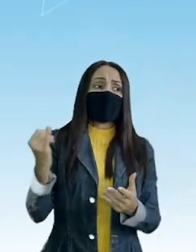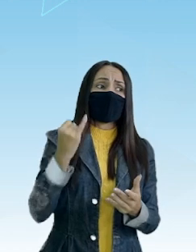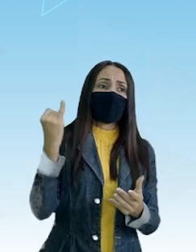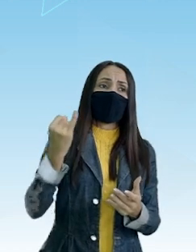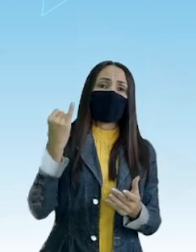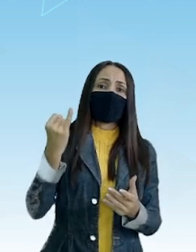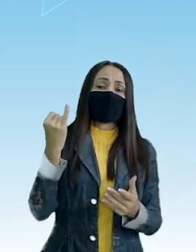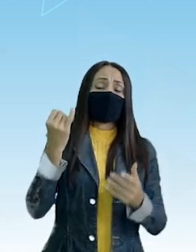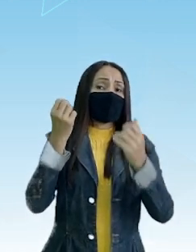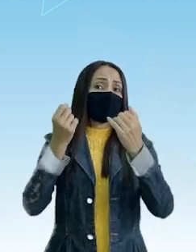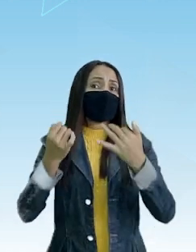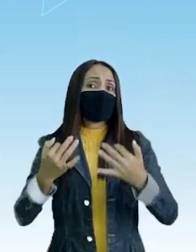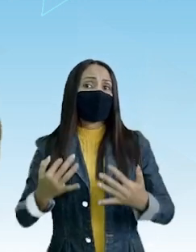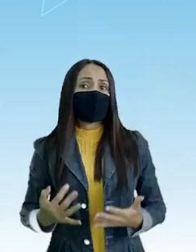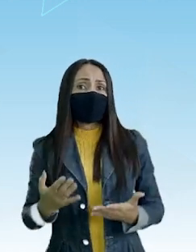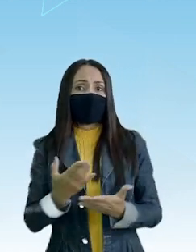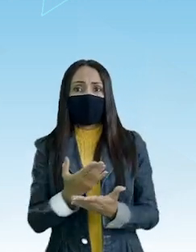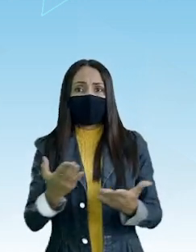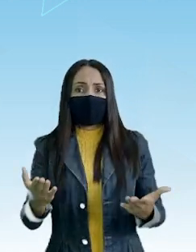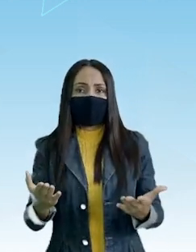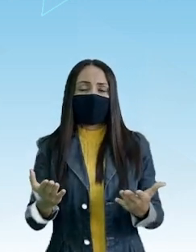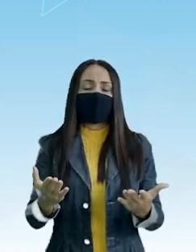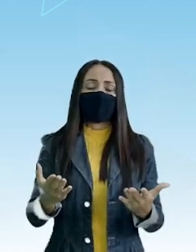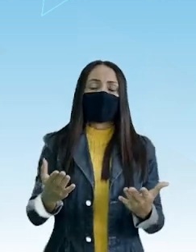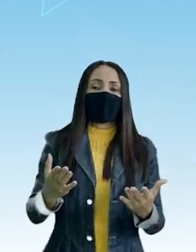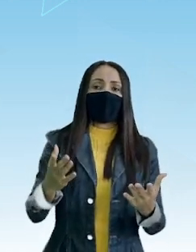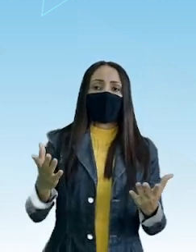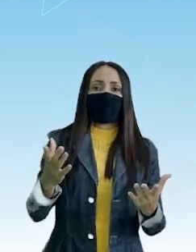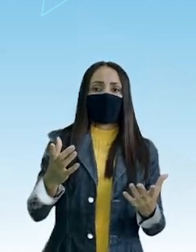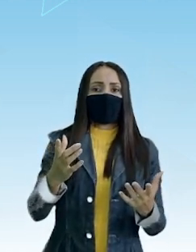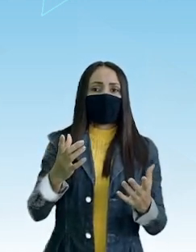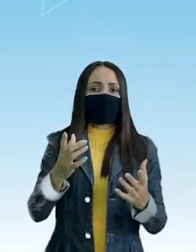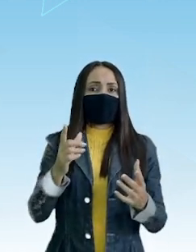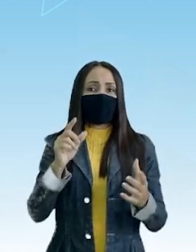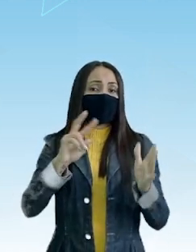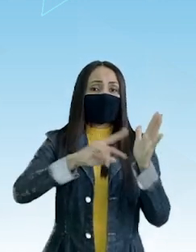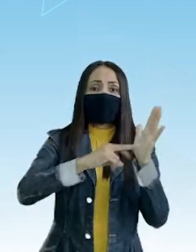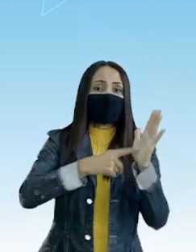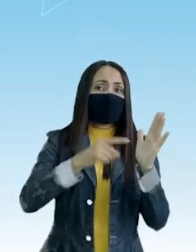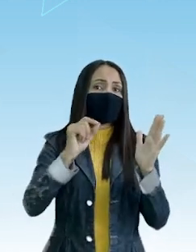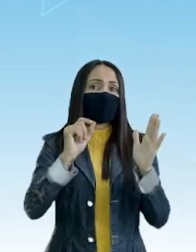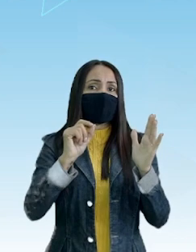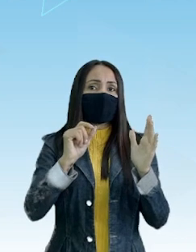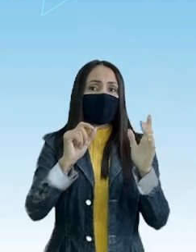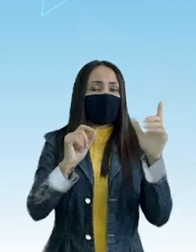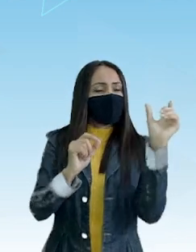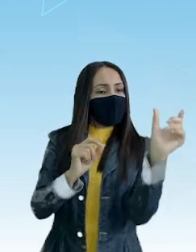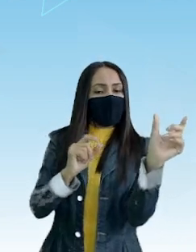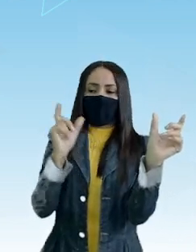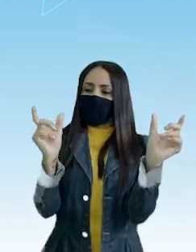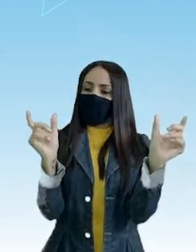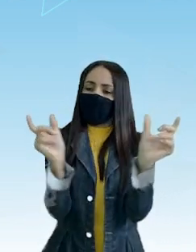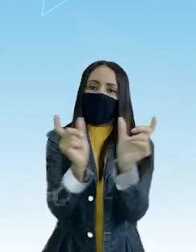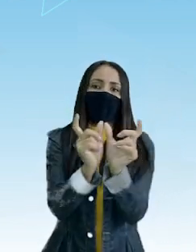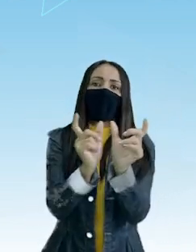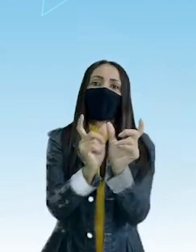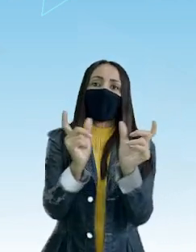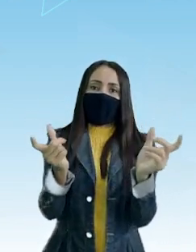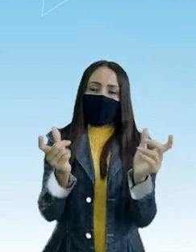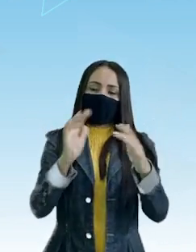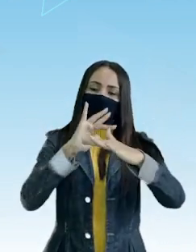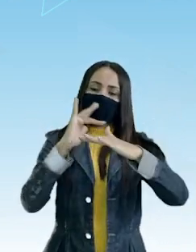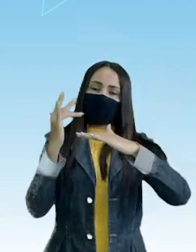salientar Justamente isso O efeito de sentido O jogo de palavras Então rede social